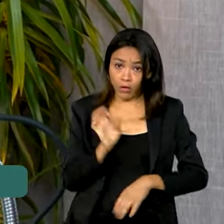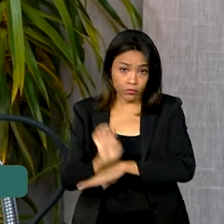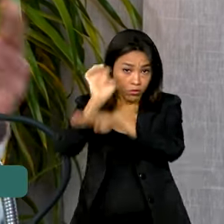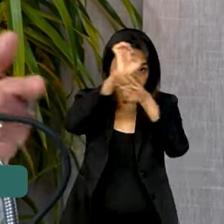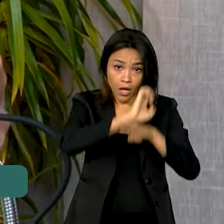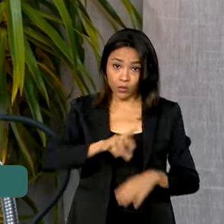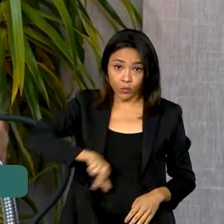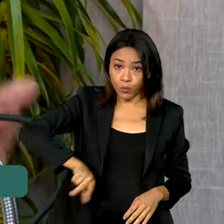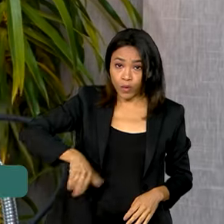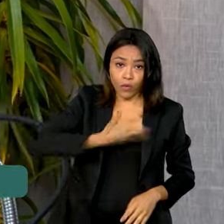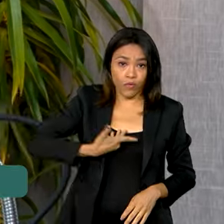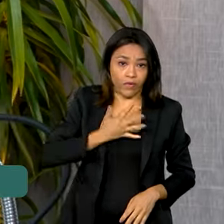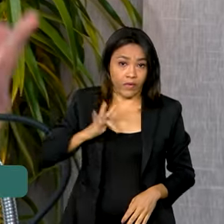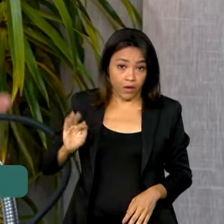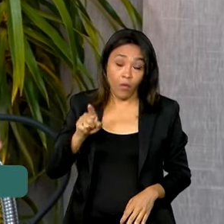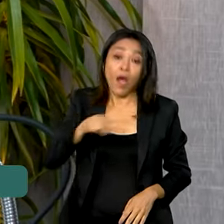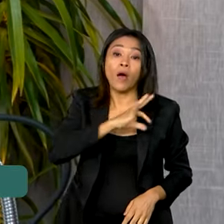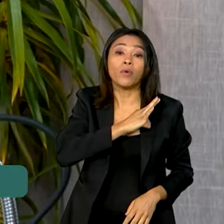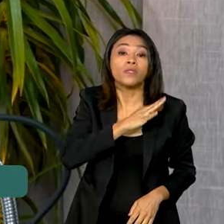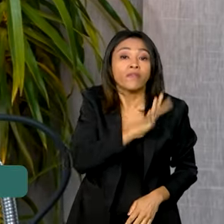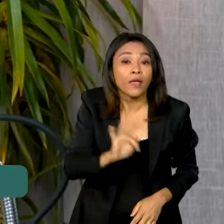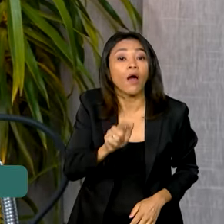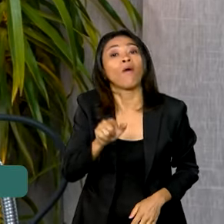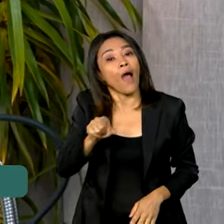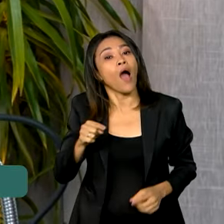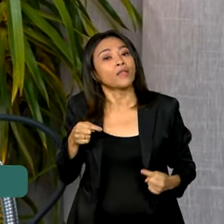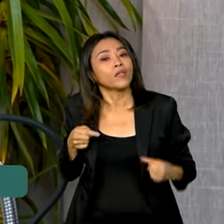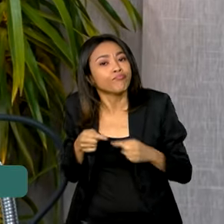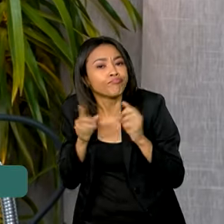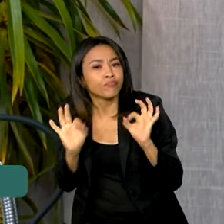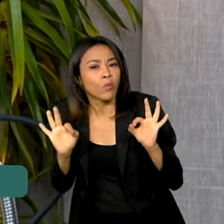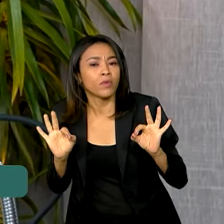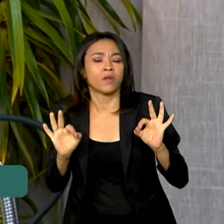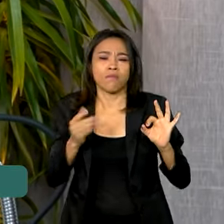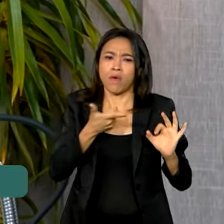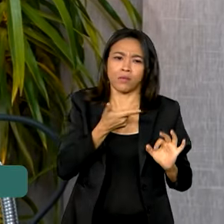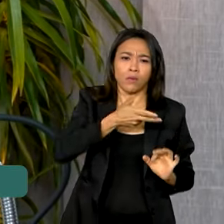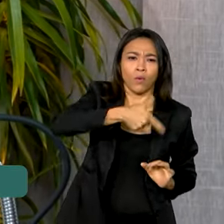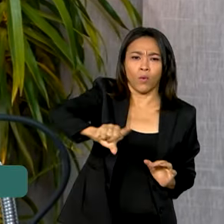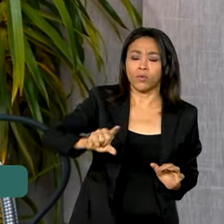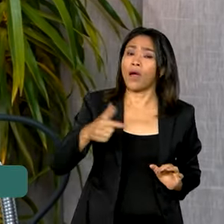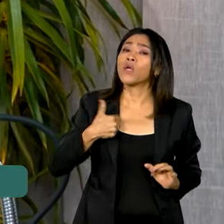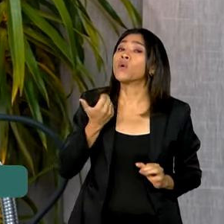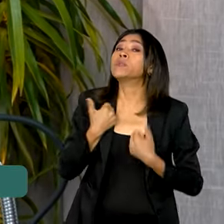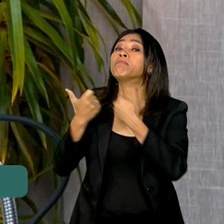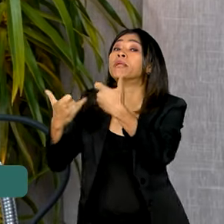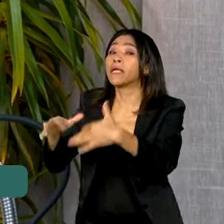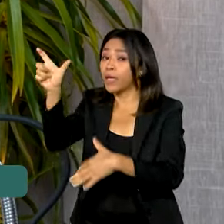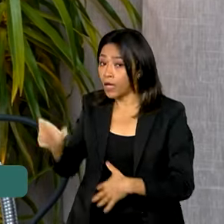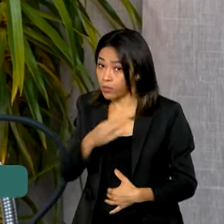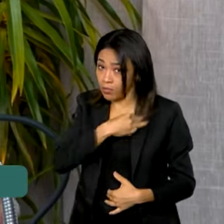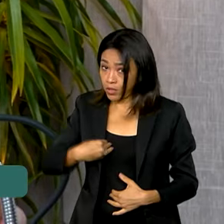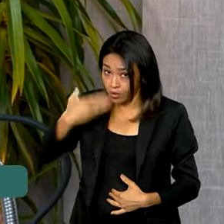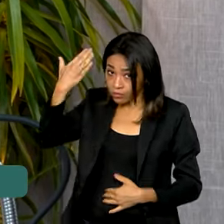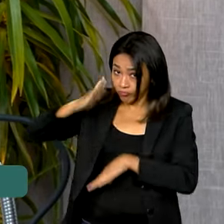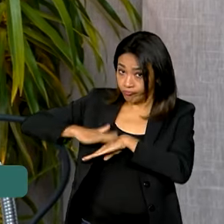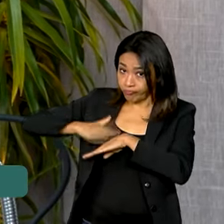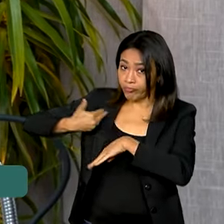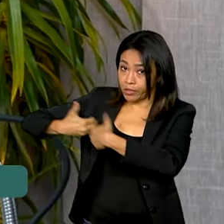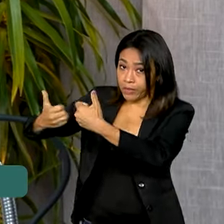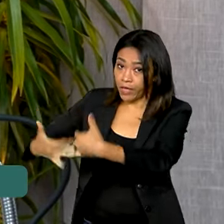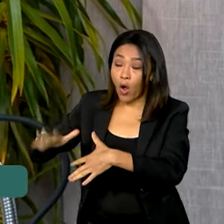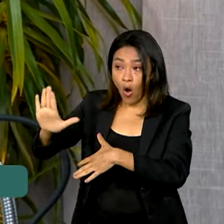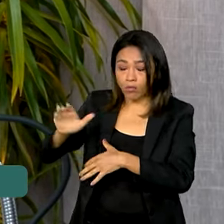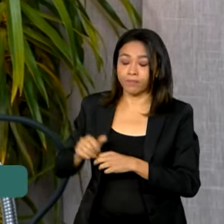política federal, para entrar num clima, esse clima tem que ser federal. Então, o que eu disse ao Lewandowski? É importante fazer uma